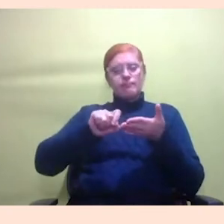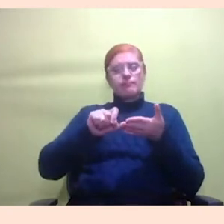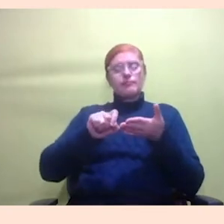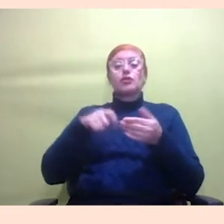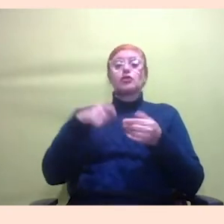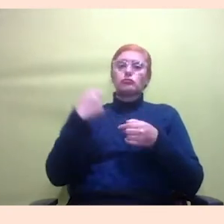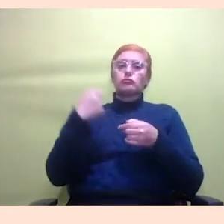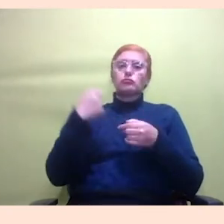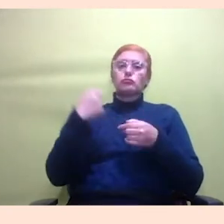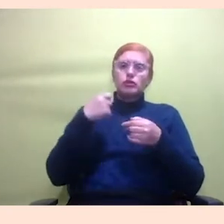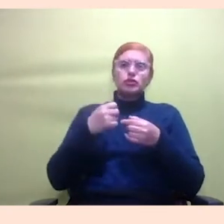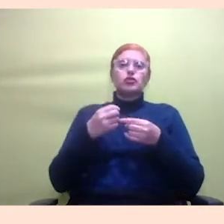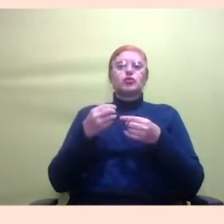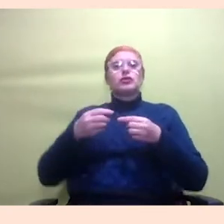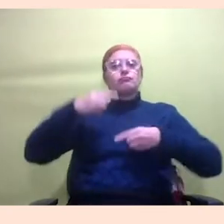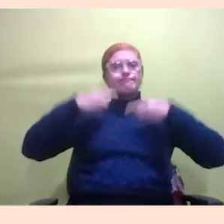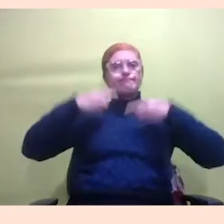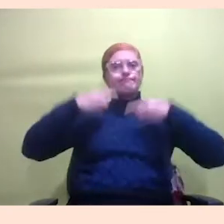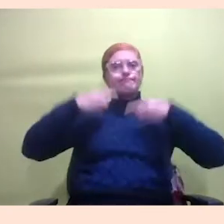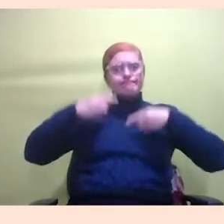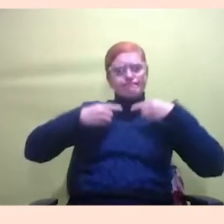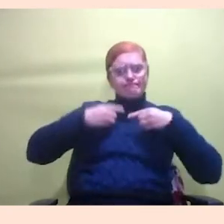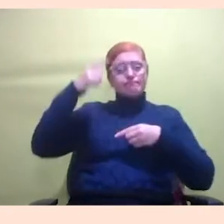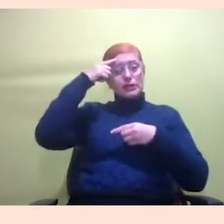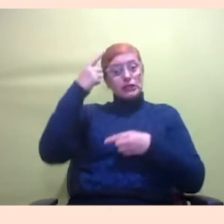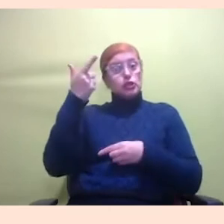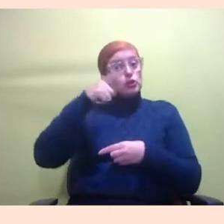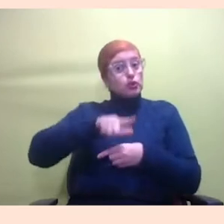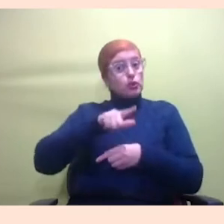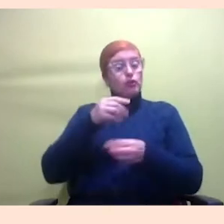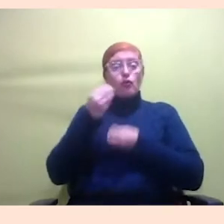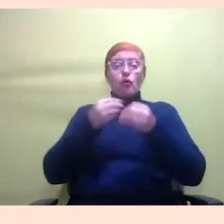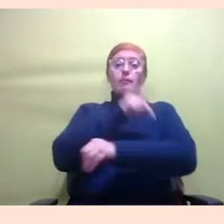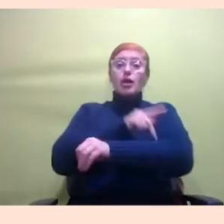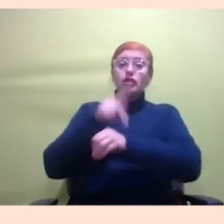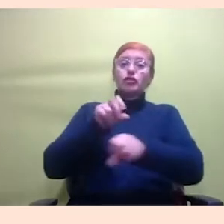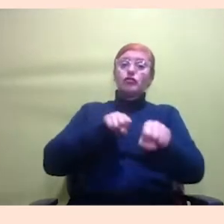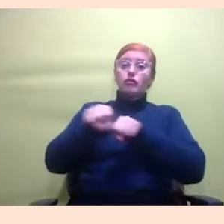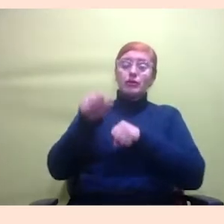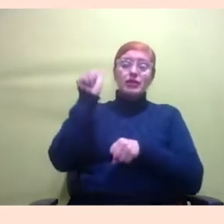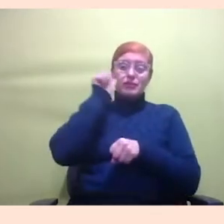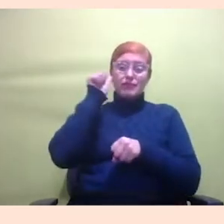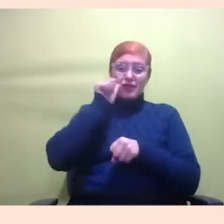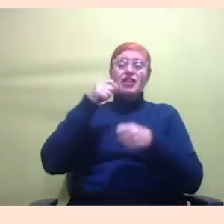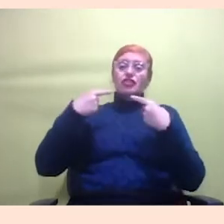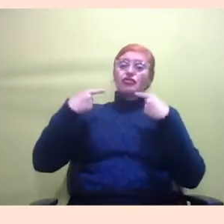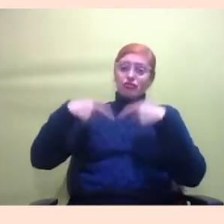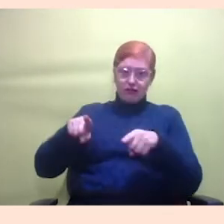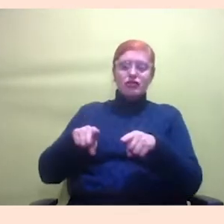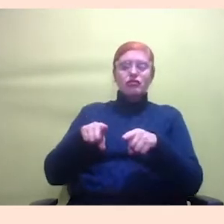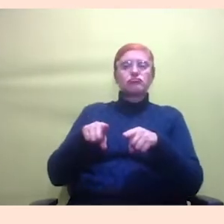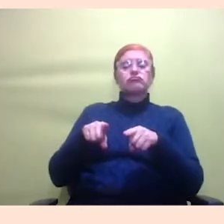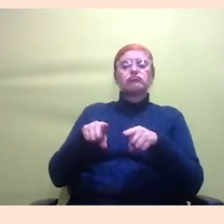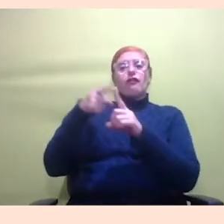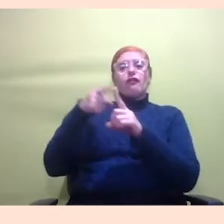inclusive repensar o que seria a pedagogia para a formação dessas mulheres. Eu acho que os desafios são esses. E essa perspectiva do corpo, eu acho que, enfim, é